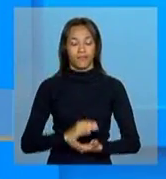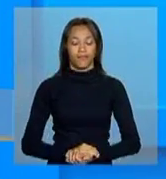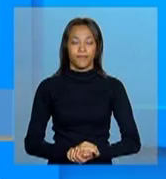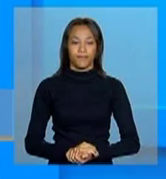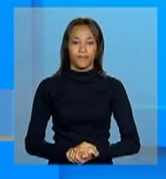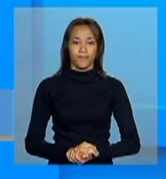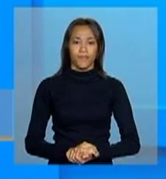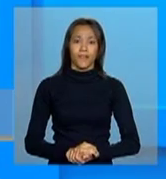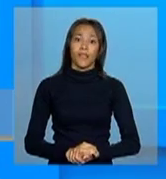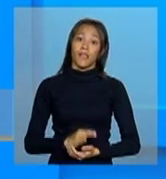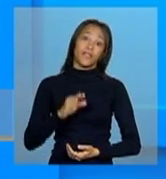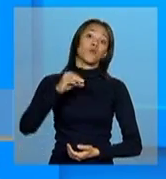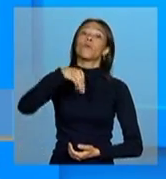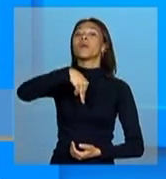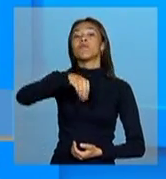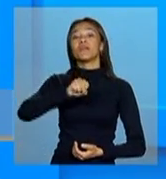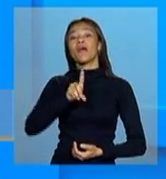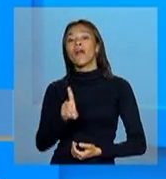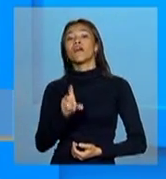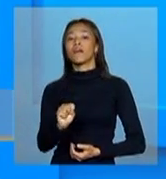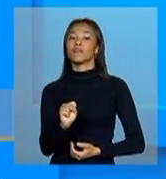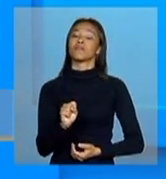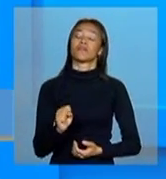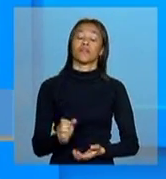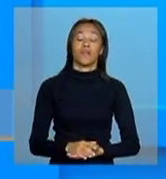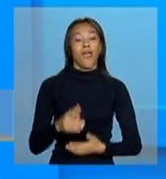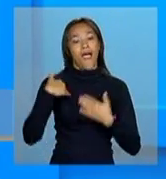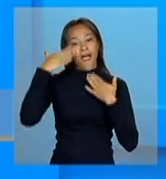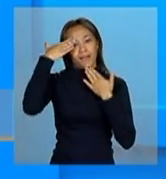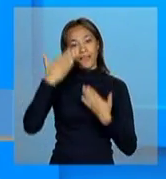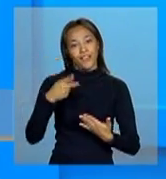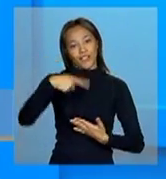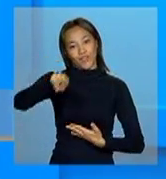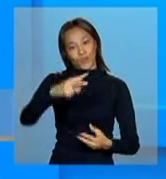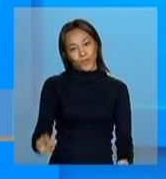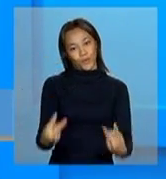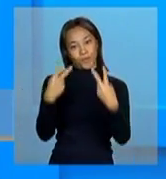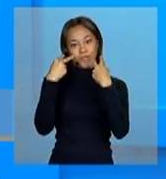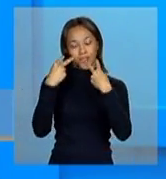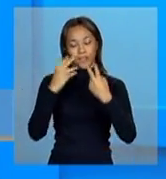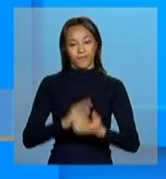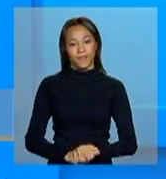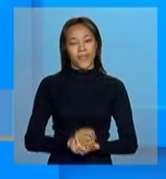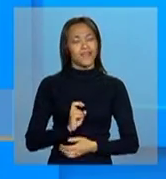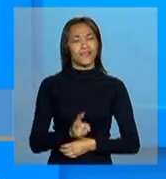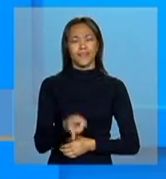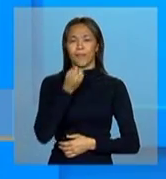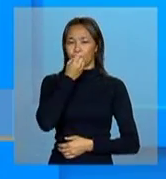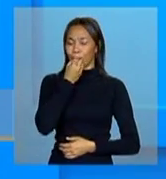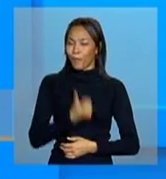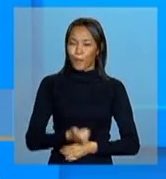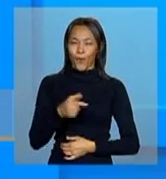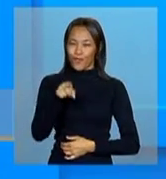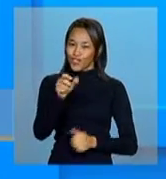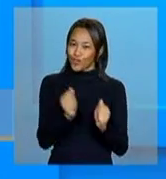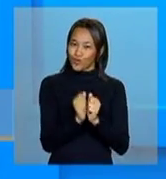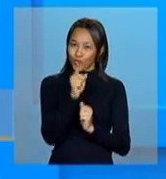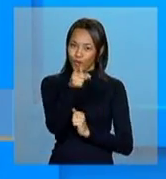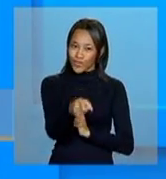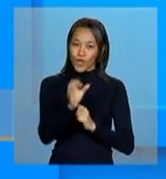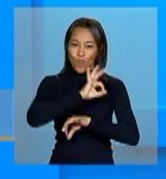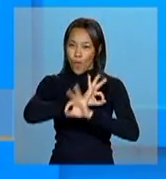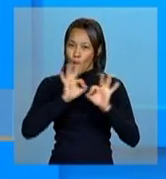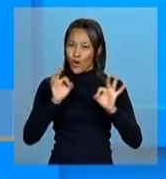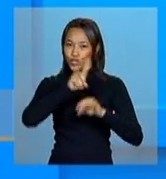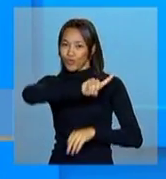E o Ministério do Desenvolvimento Social e Combate à Fome agradece a sua companhia. É sempre muito bom estar com você. Um